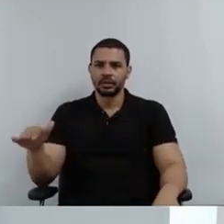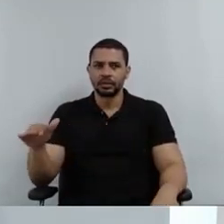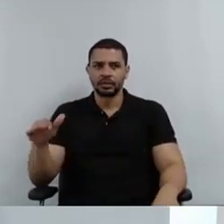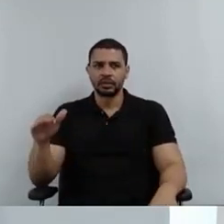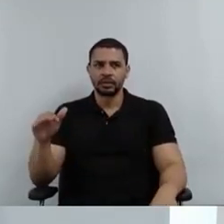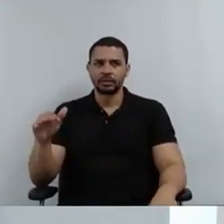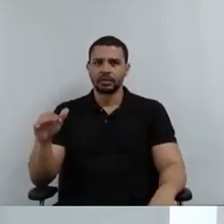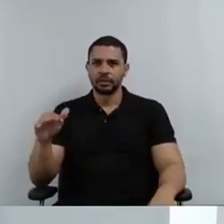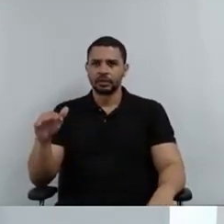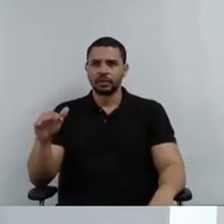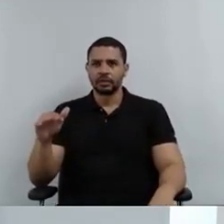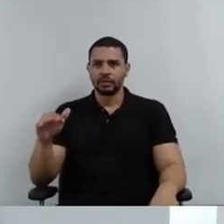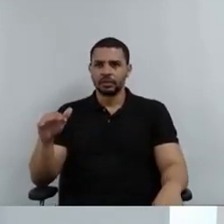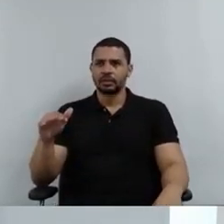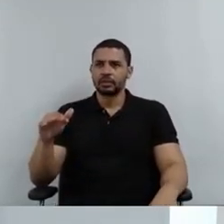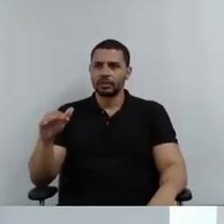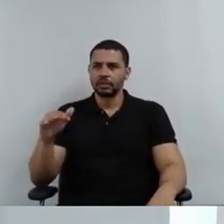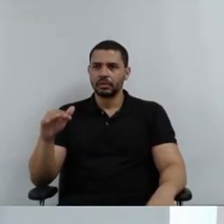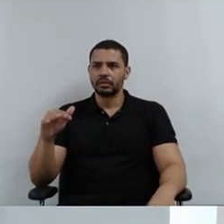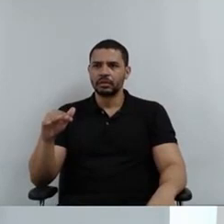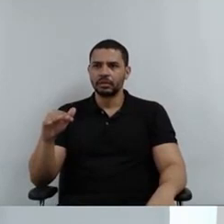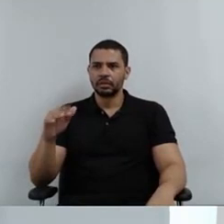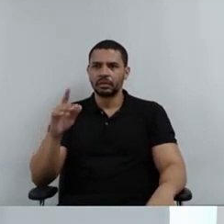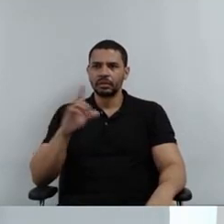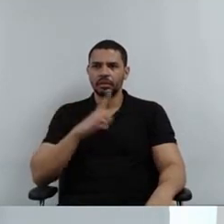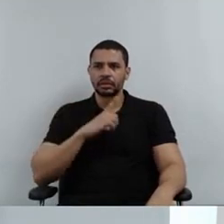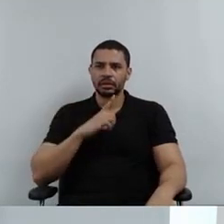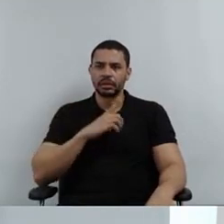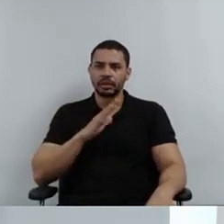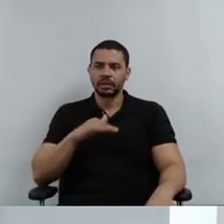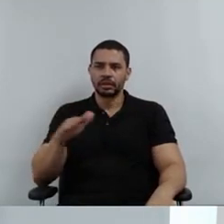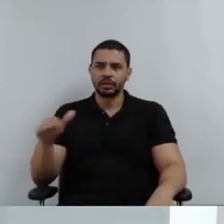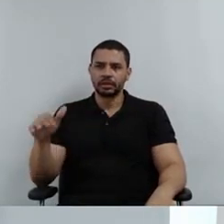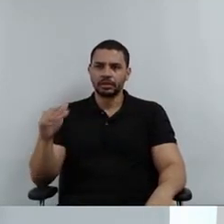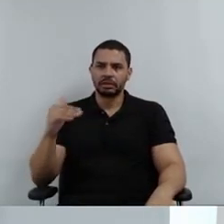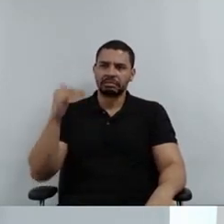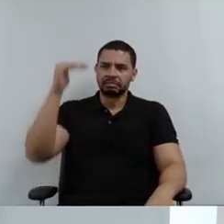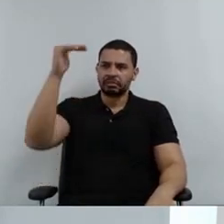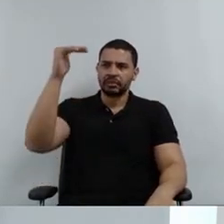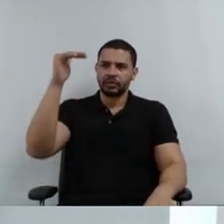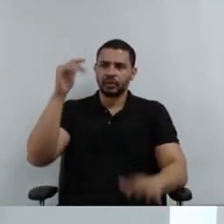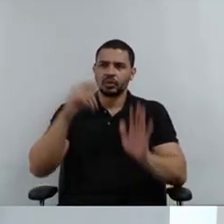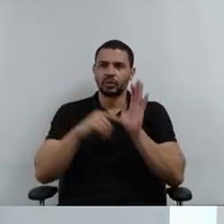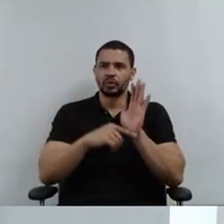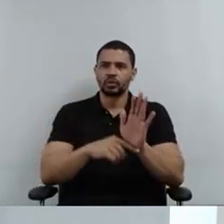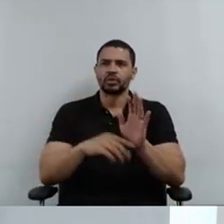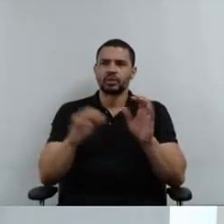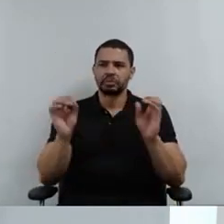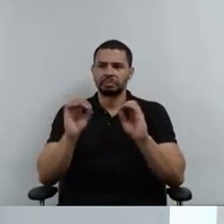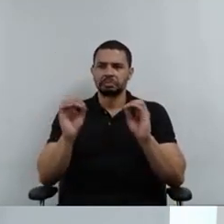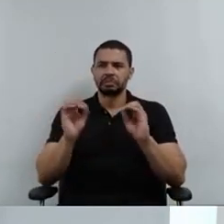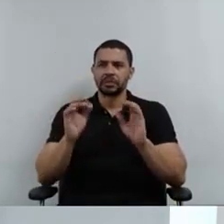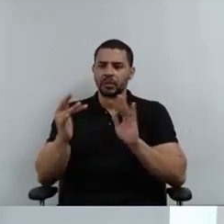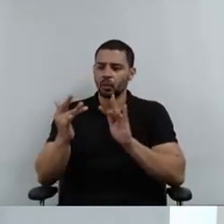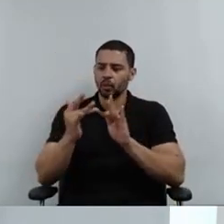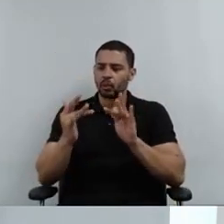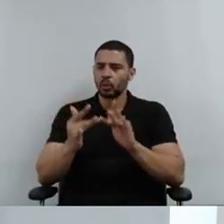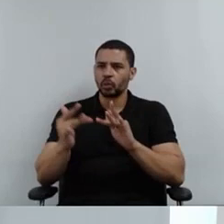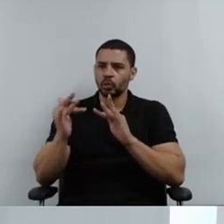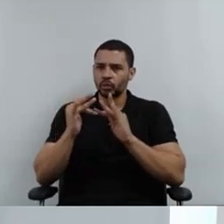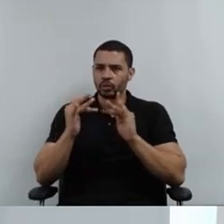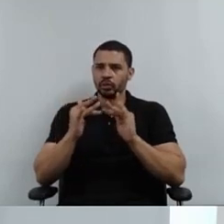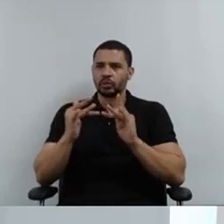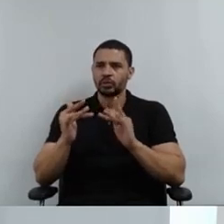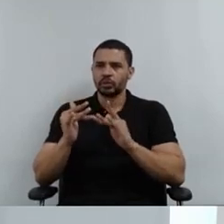criança pequena e a pessoa adulta. e não vejo benefício nenhum nesse contato que elas têm